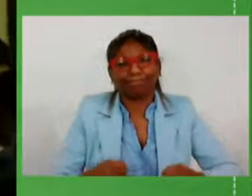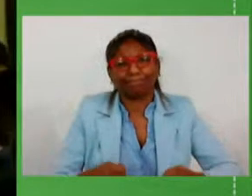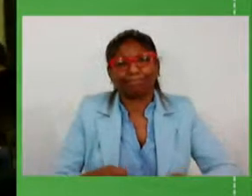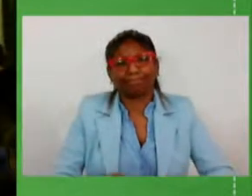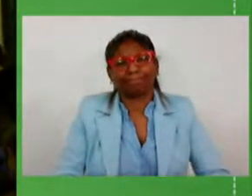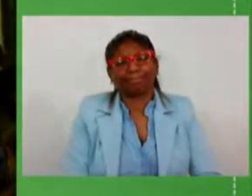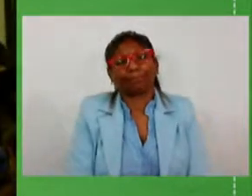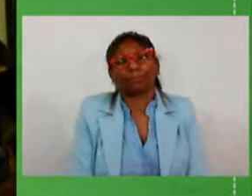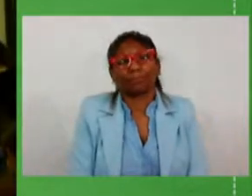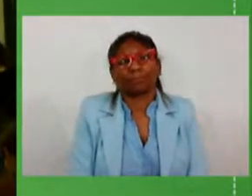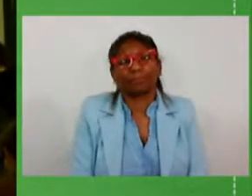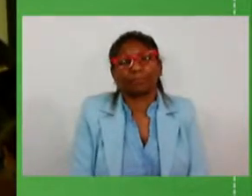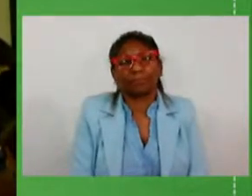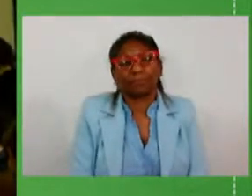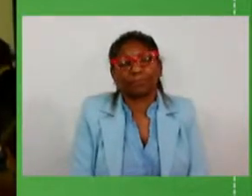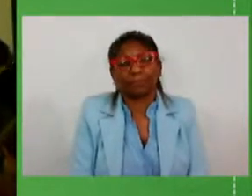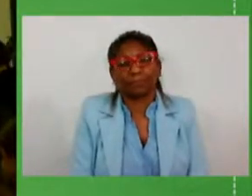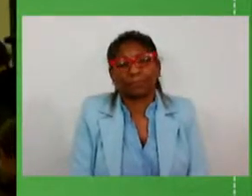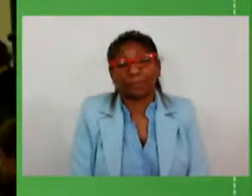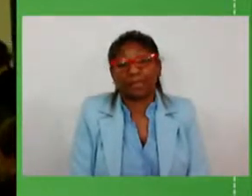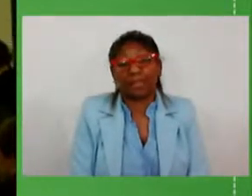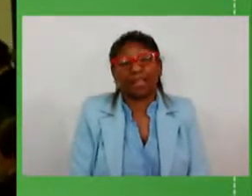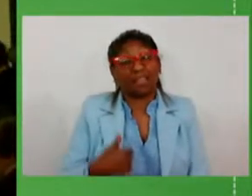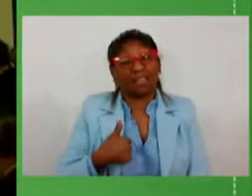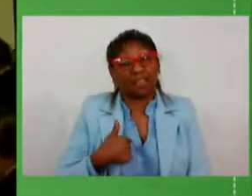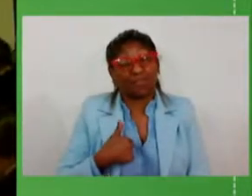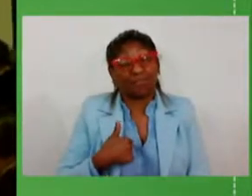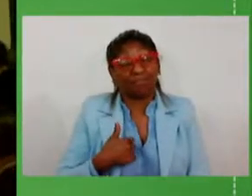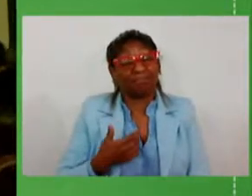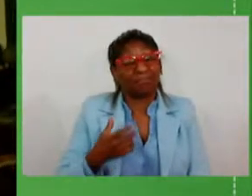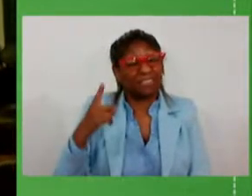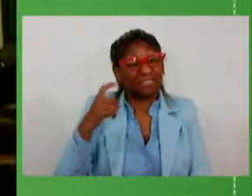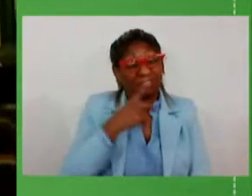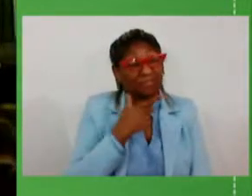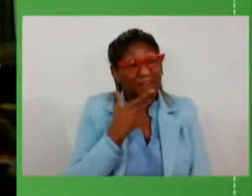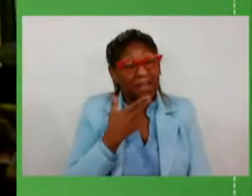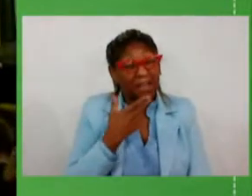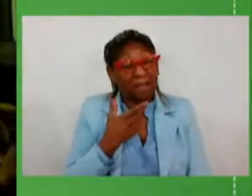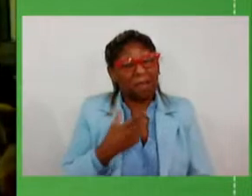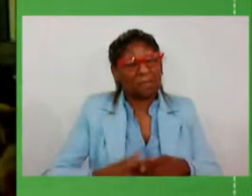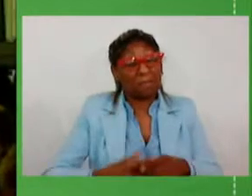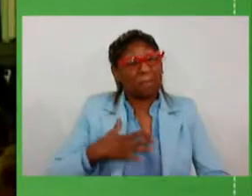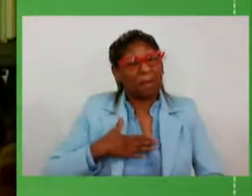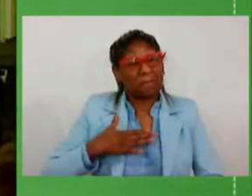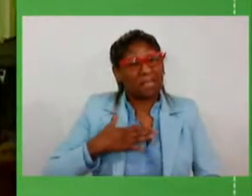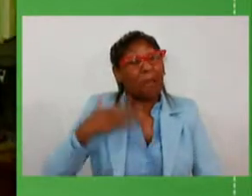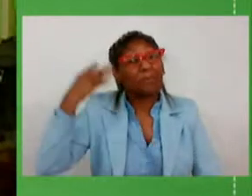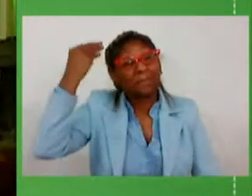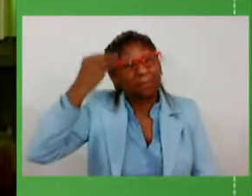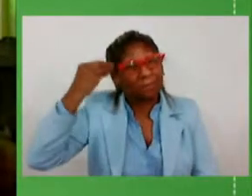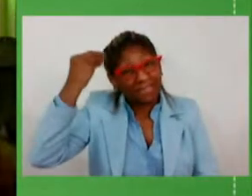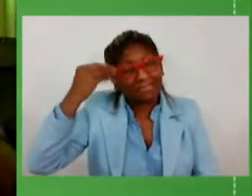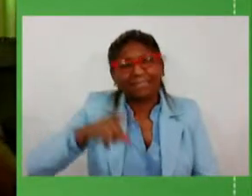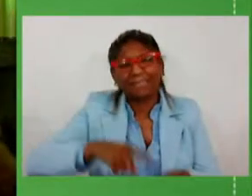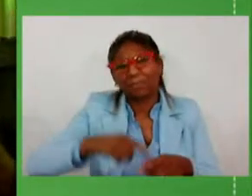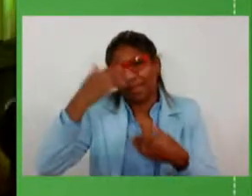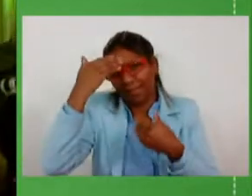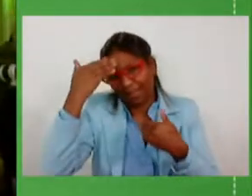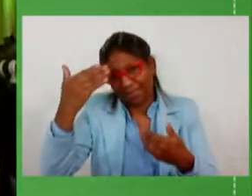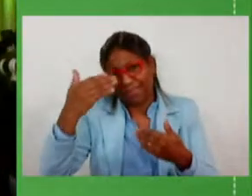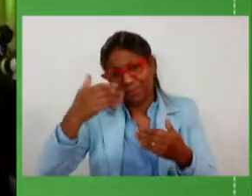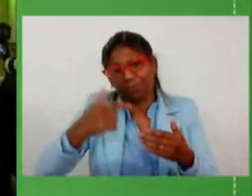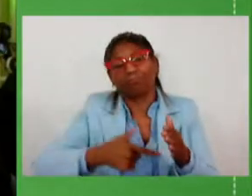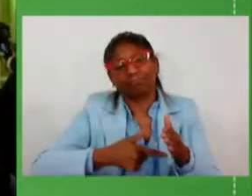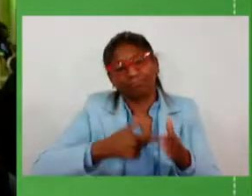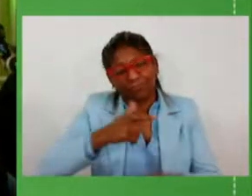e que para mim sou suspeito porque também é esteense então também agradeço meu caro vice-governador